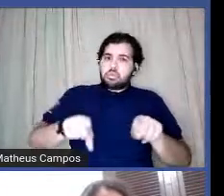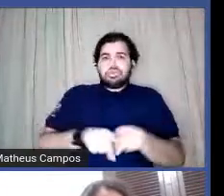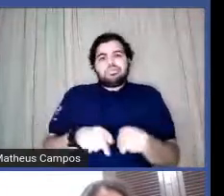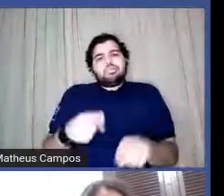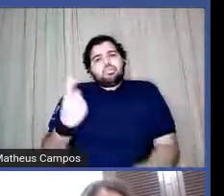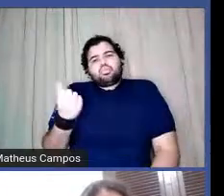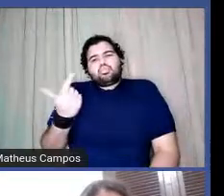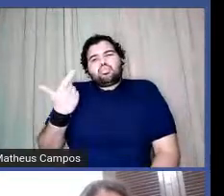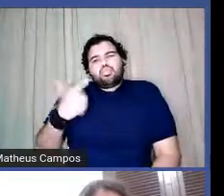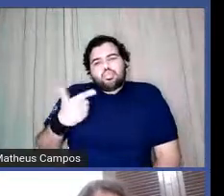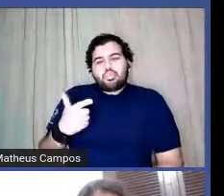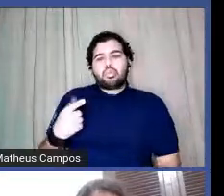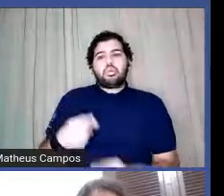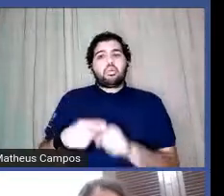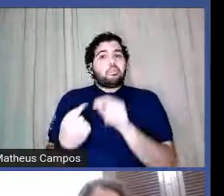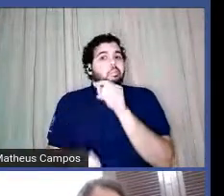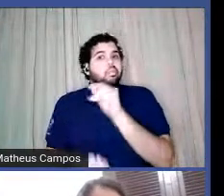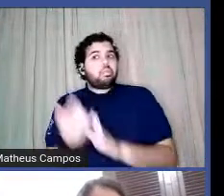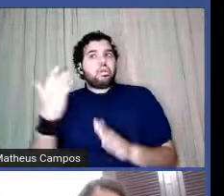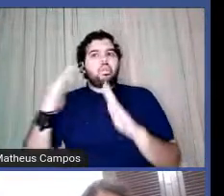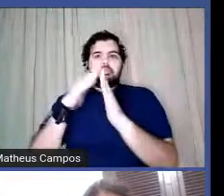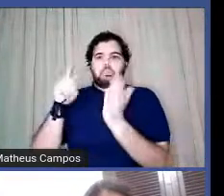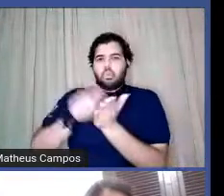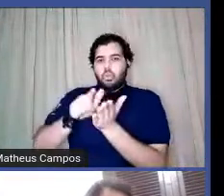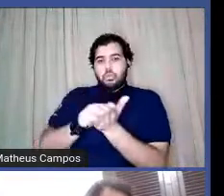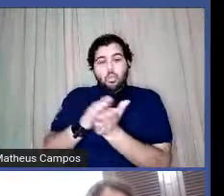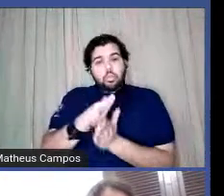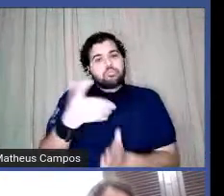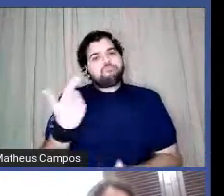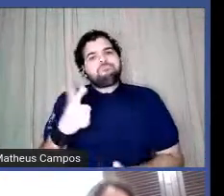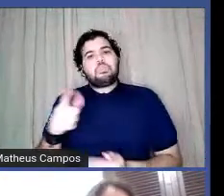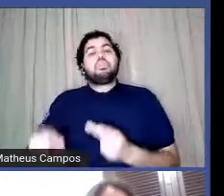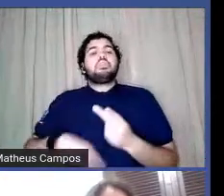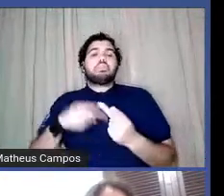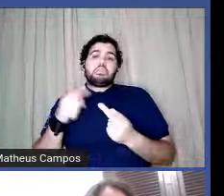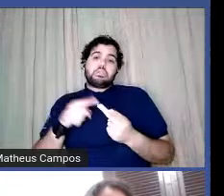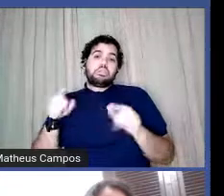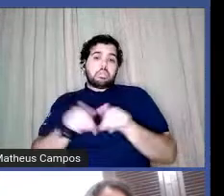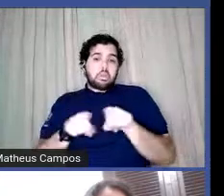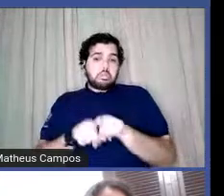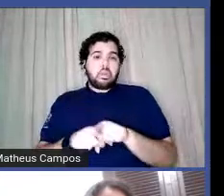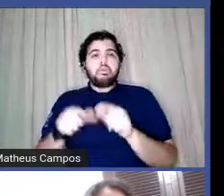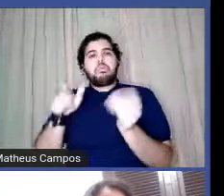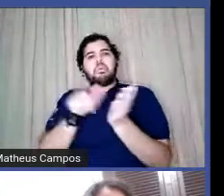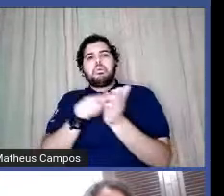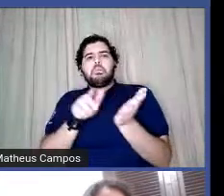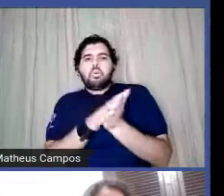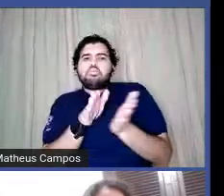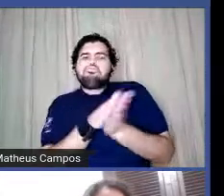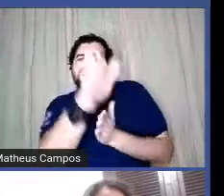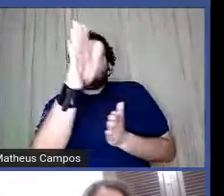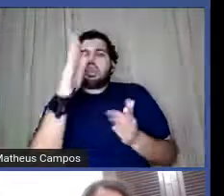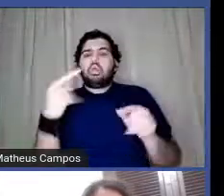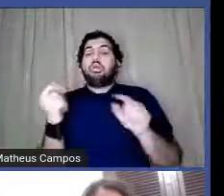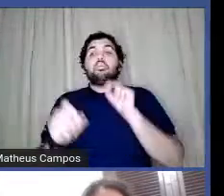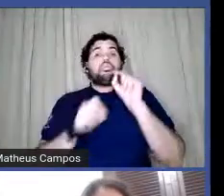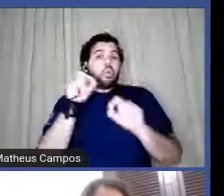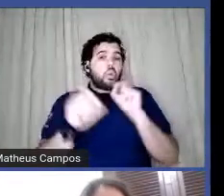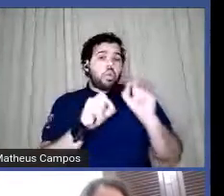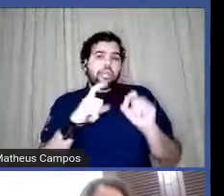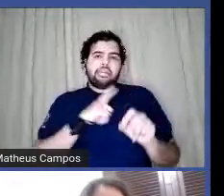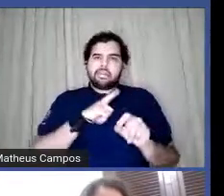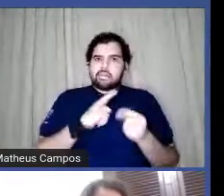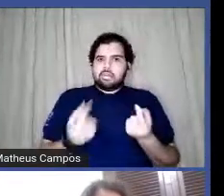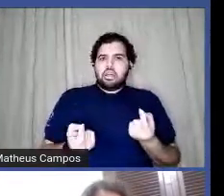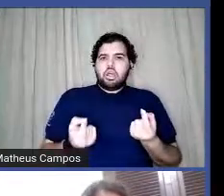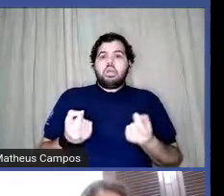para fazer com a editora e também porque eu via na publicação independente uma forma de ser da